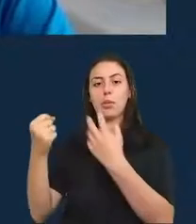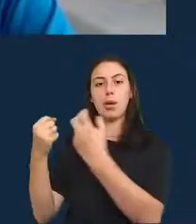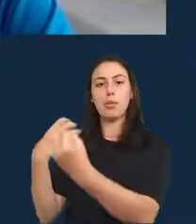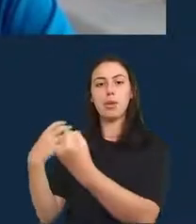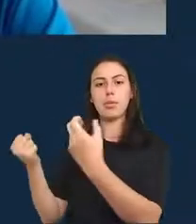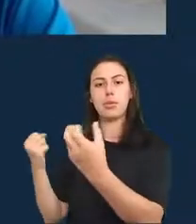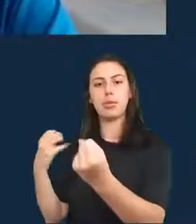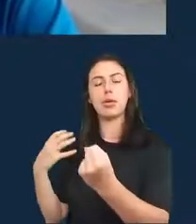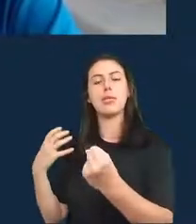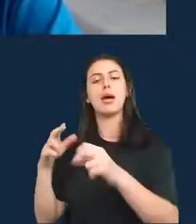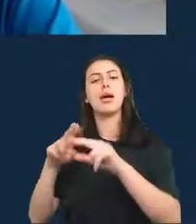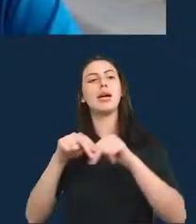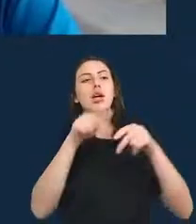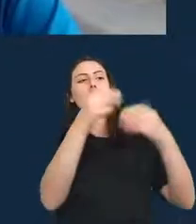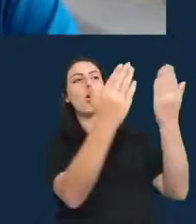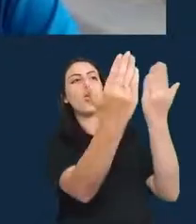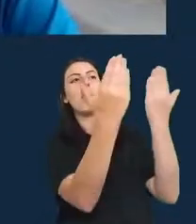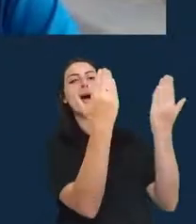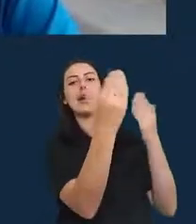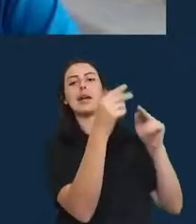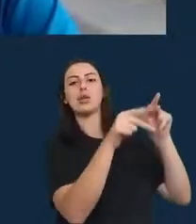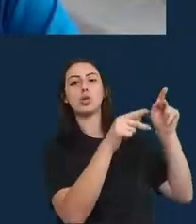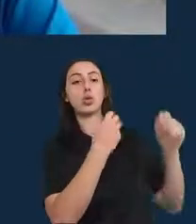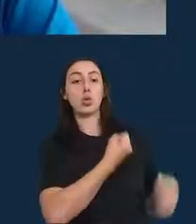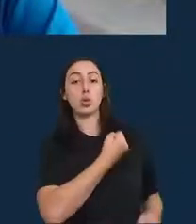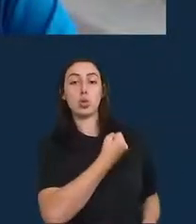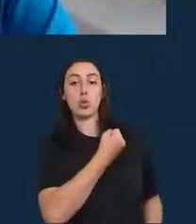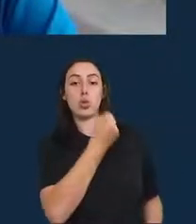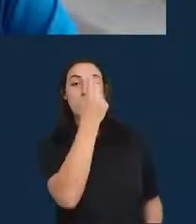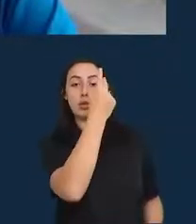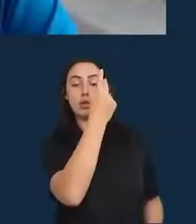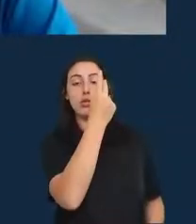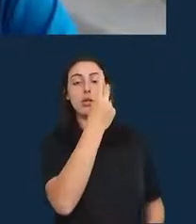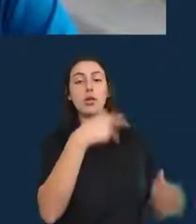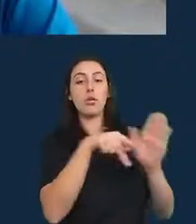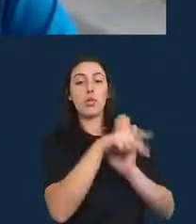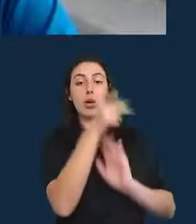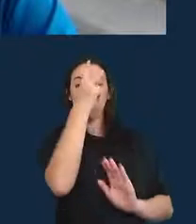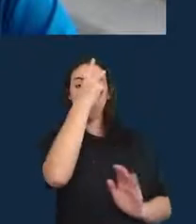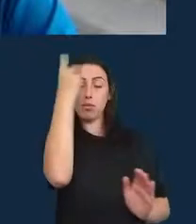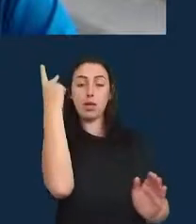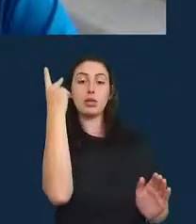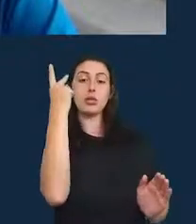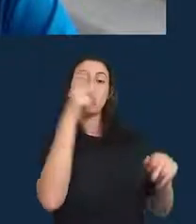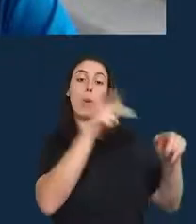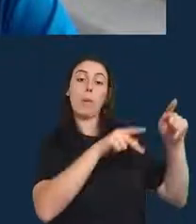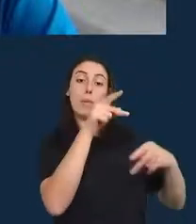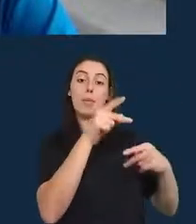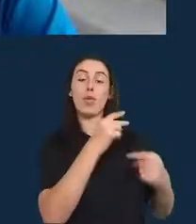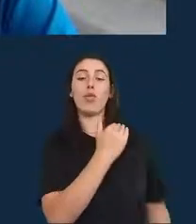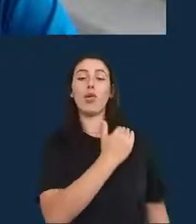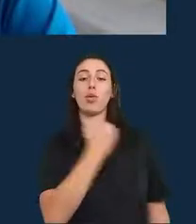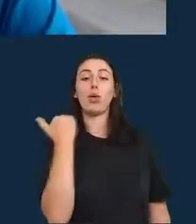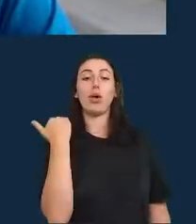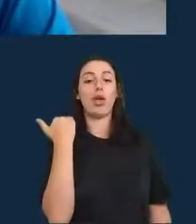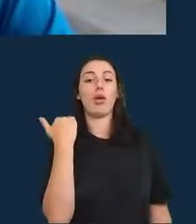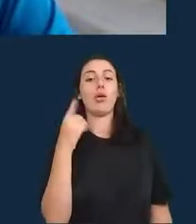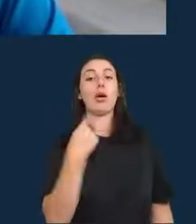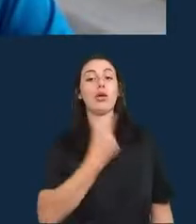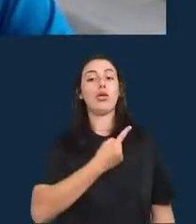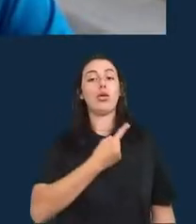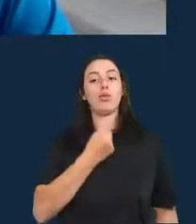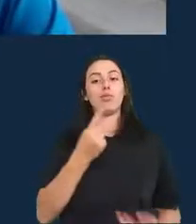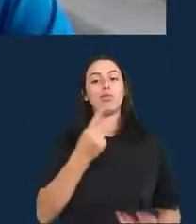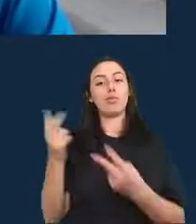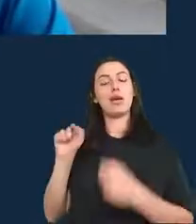todas as mortes relatadas oficialmente enquanto que nós tentamos estimar quantas mortes